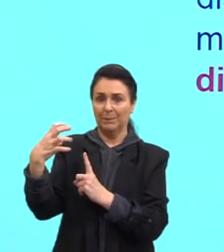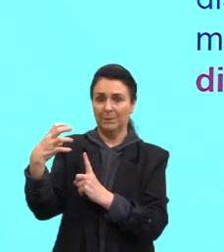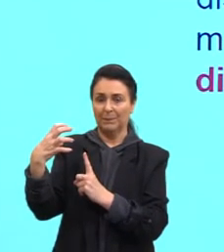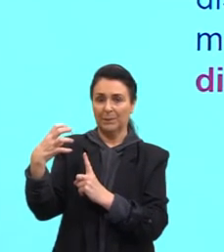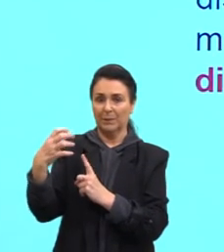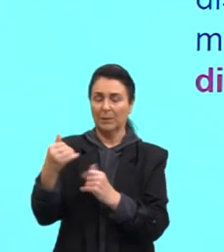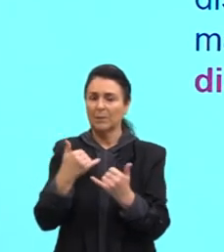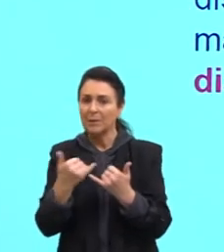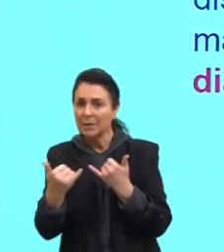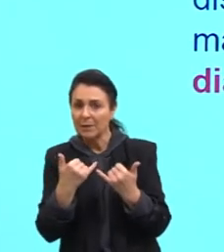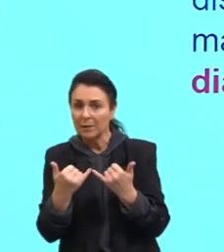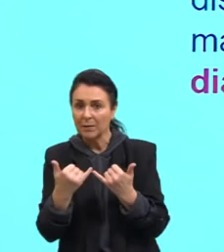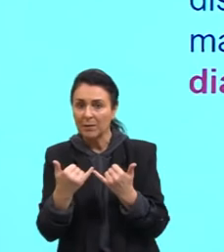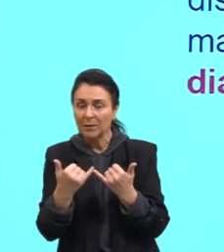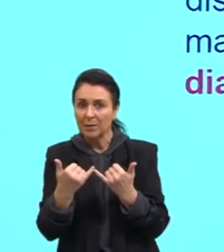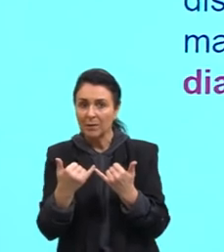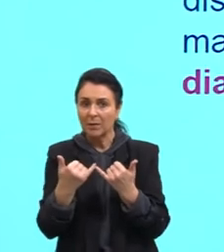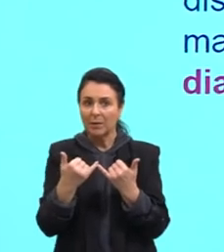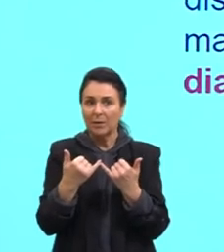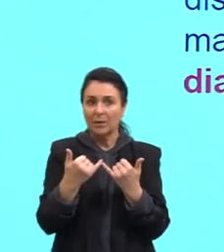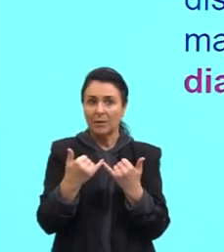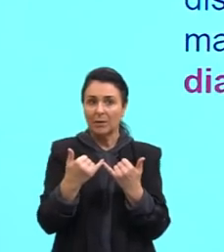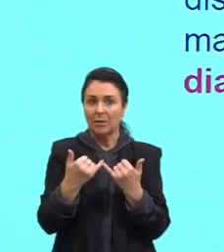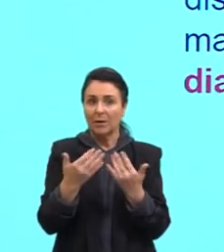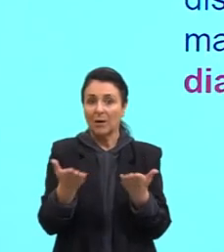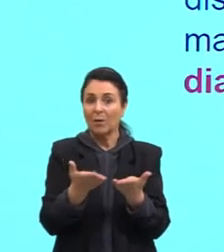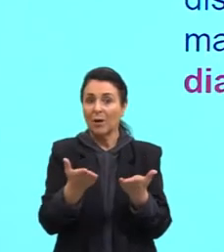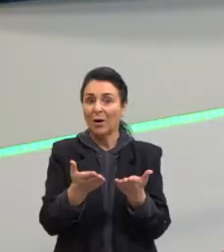Por exemplo. For example.